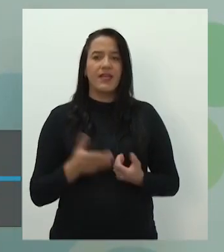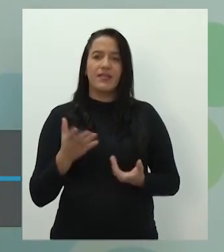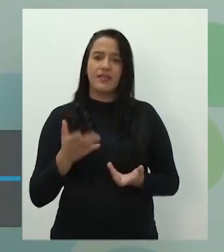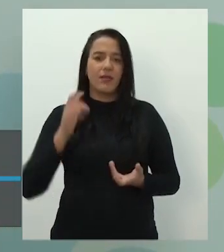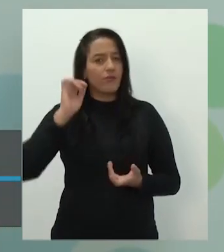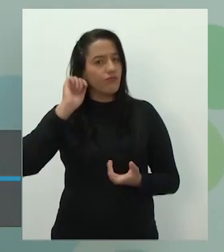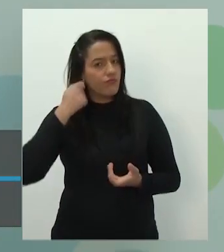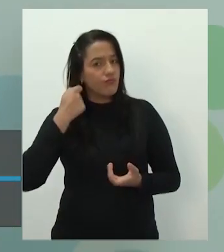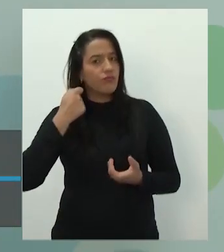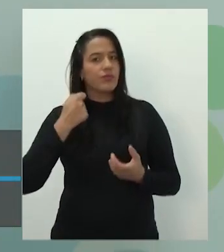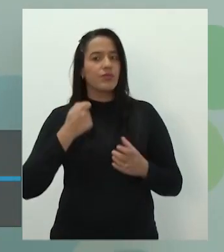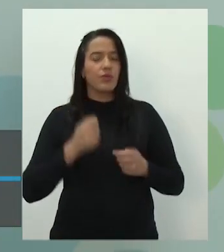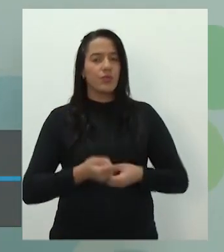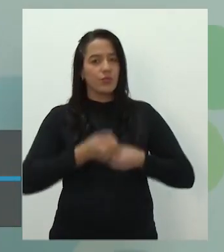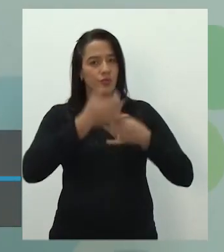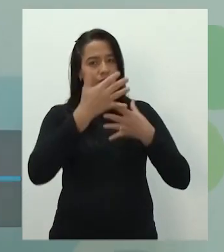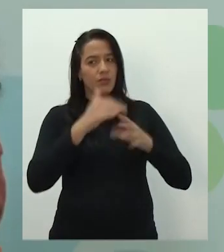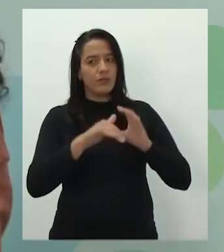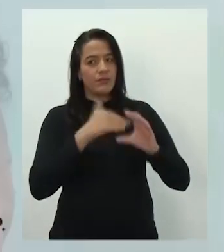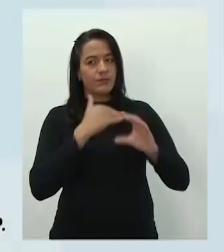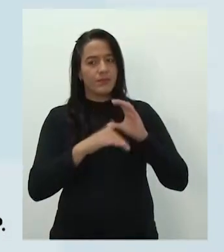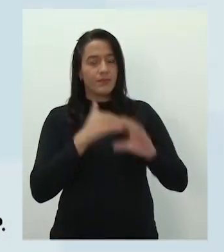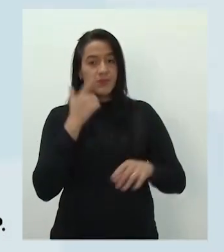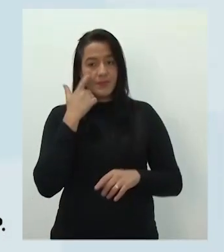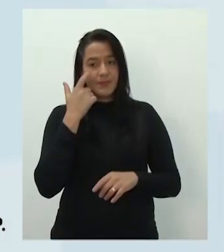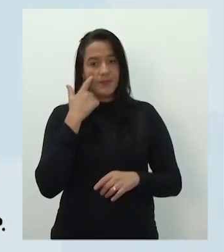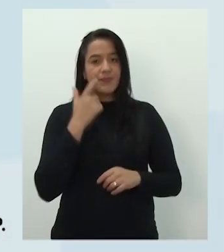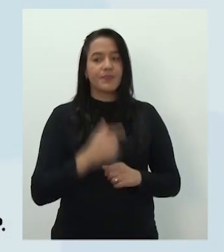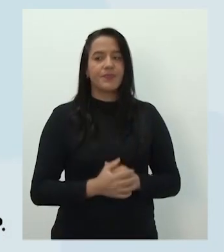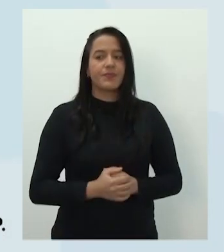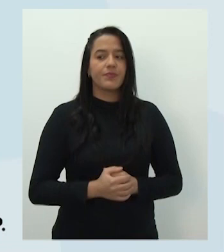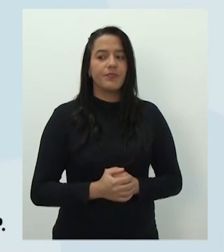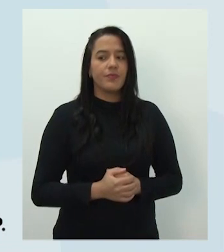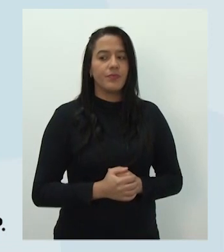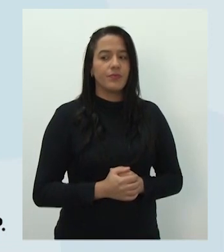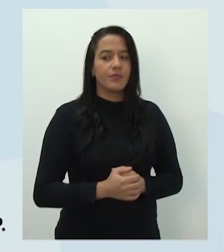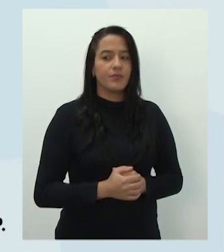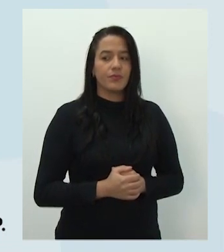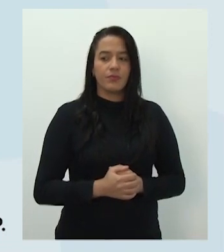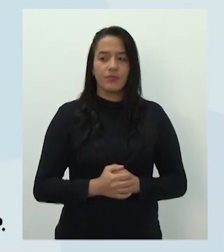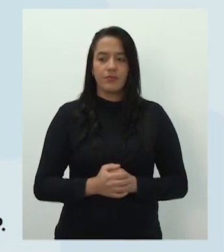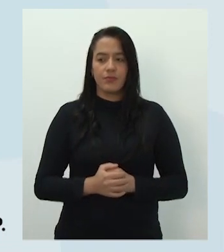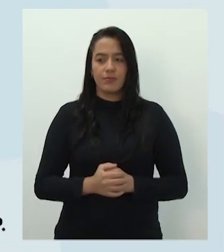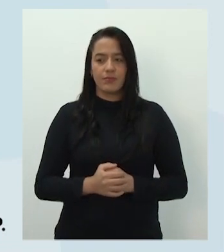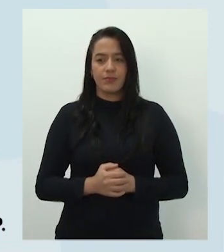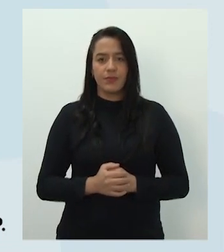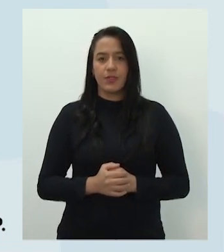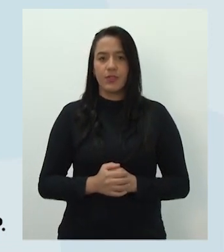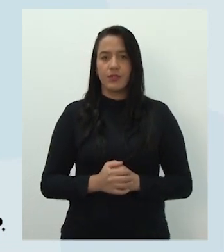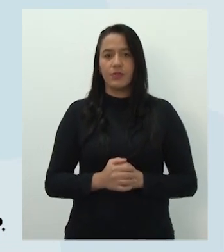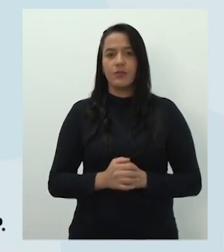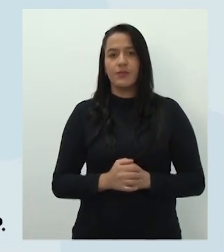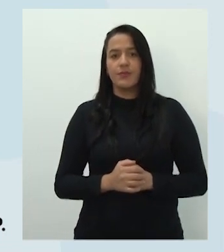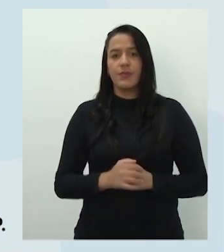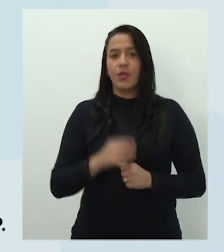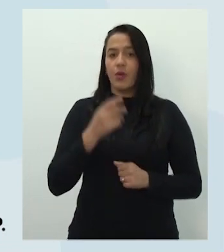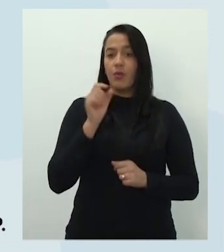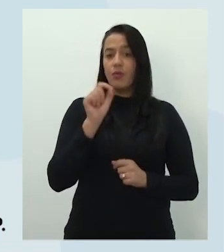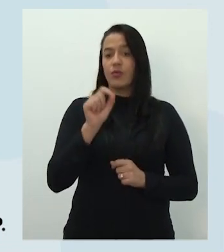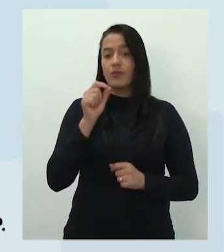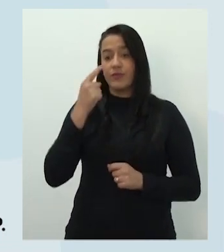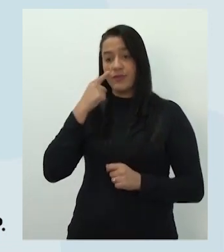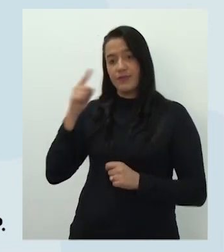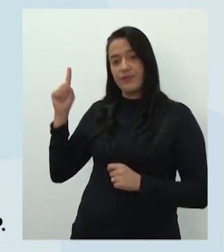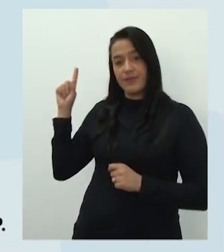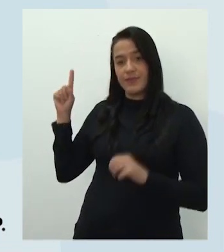orelha até, o chat pode ficar aberto. Na telinha aí, o que você vê, aí coloca para a gente, o que você vê nas imagens A